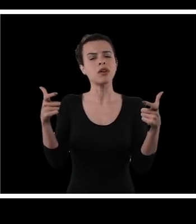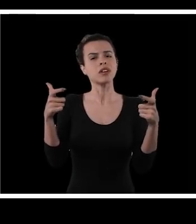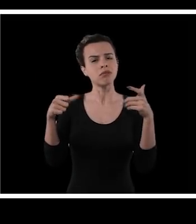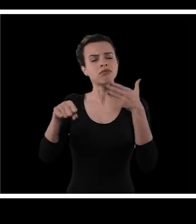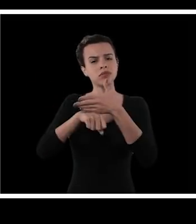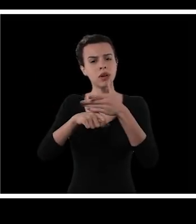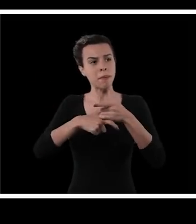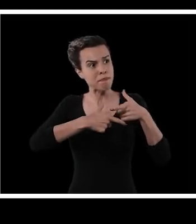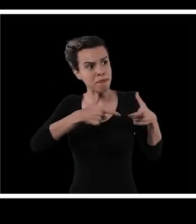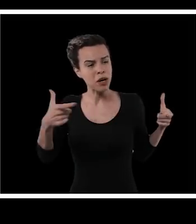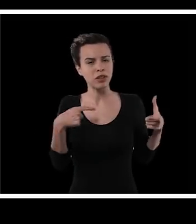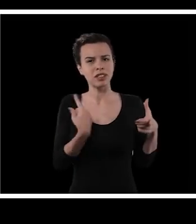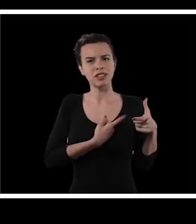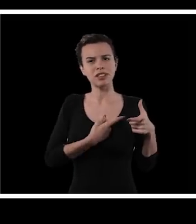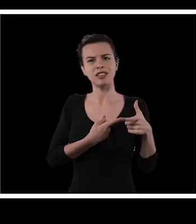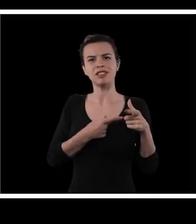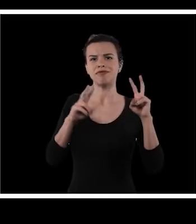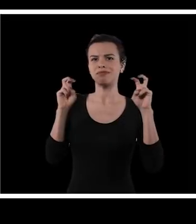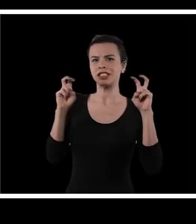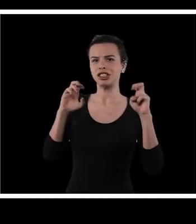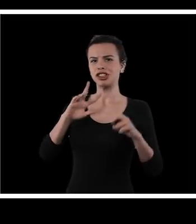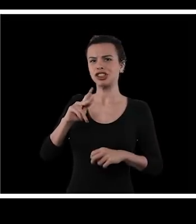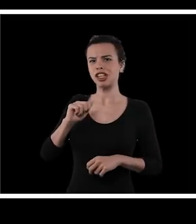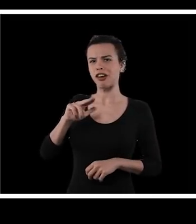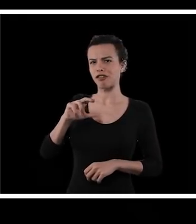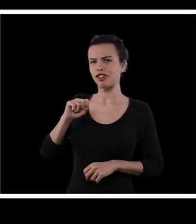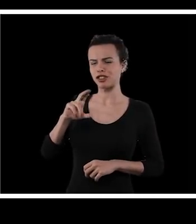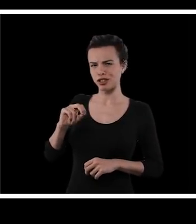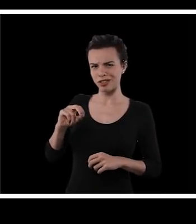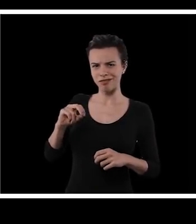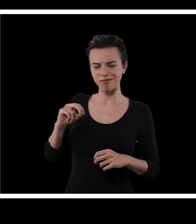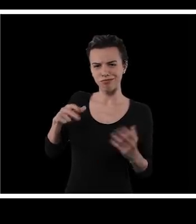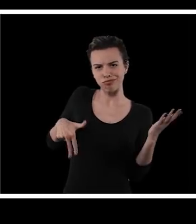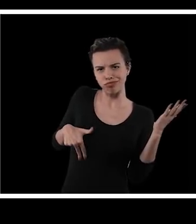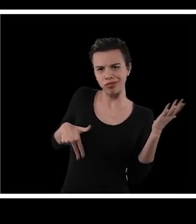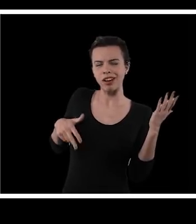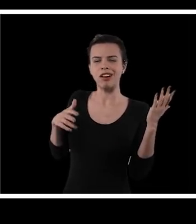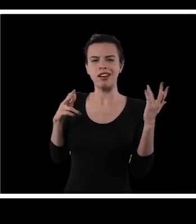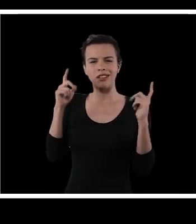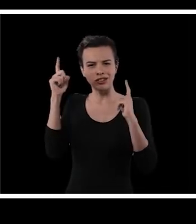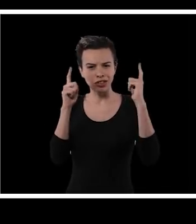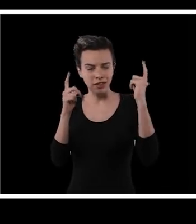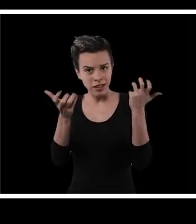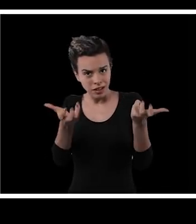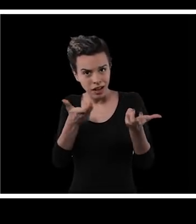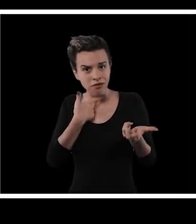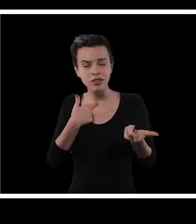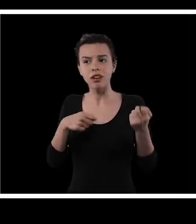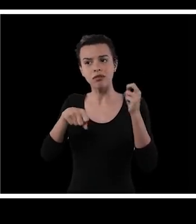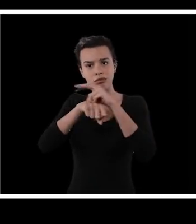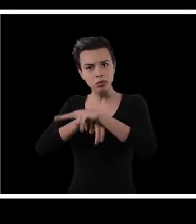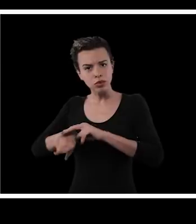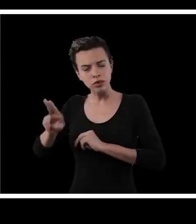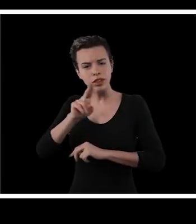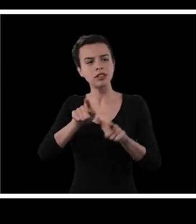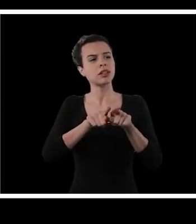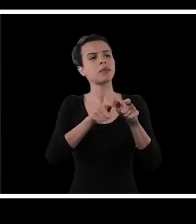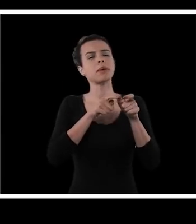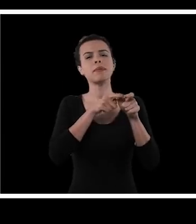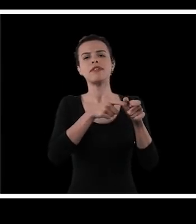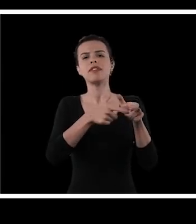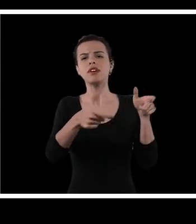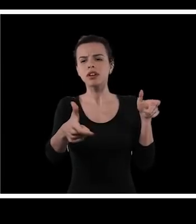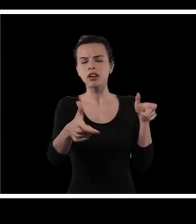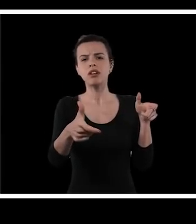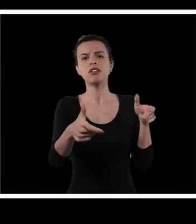a minha luta é para que a maioria dos chavosos estejam na universidade, se eles quiserem, lógico, e a galera